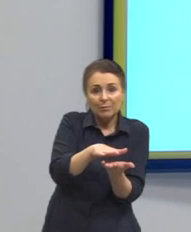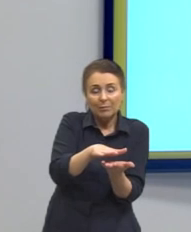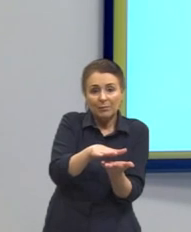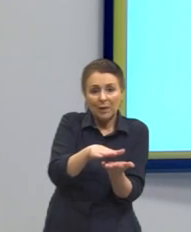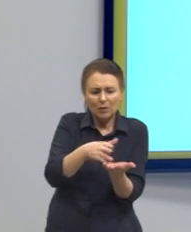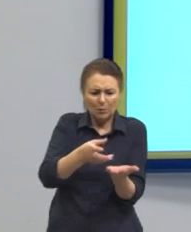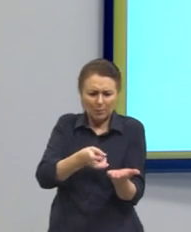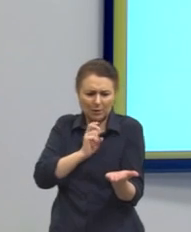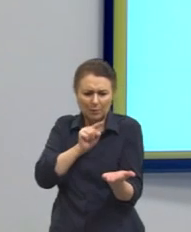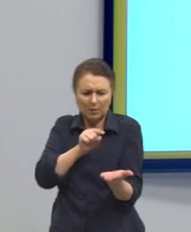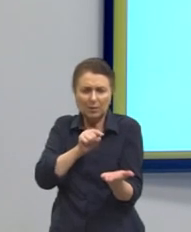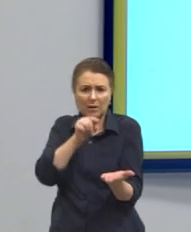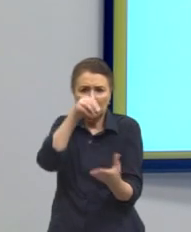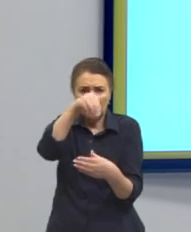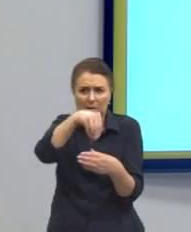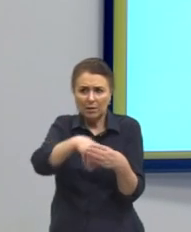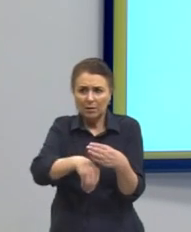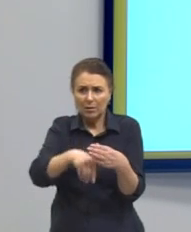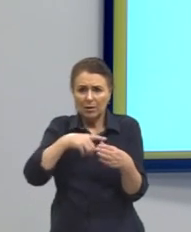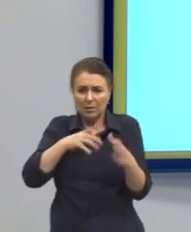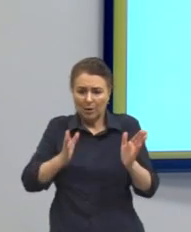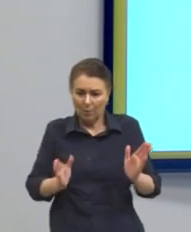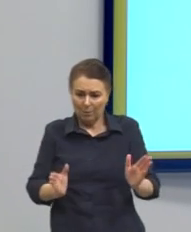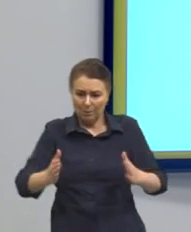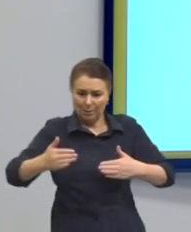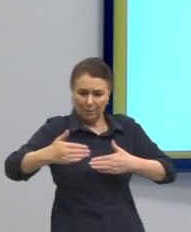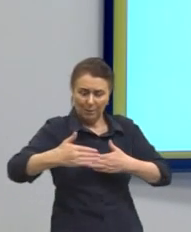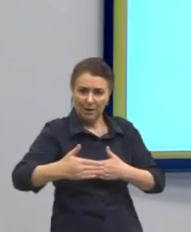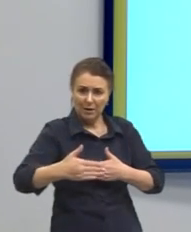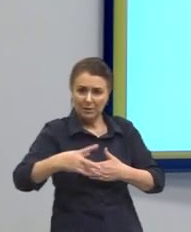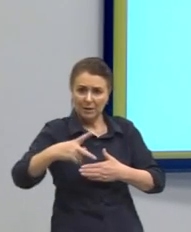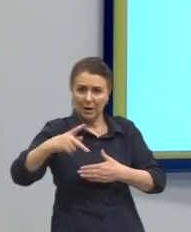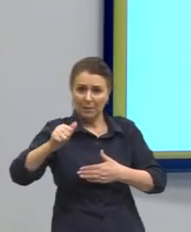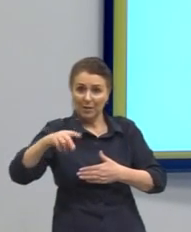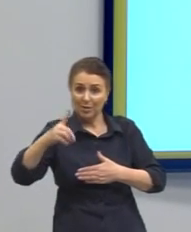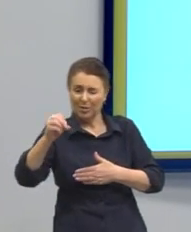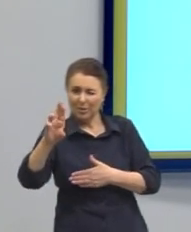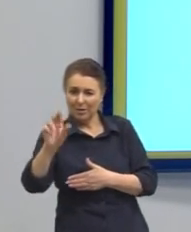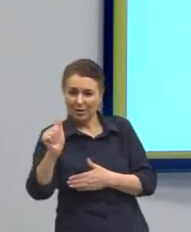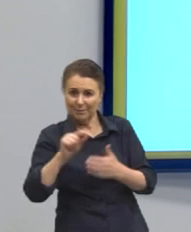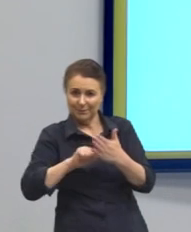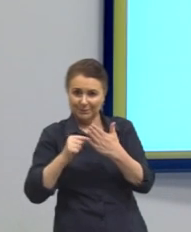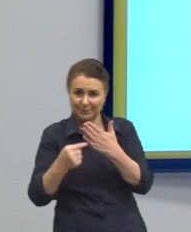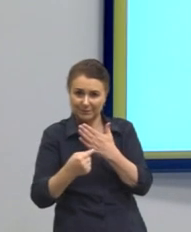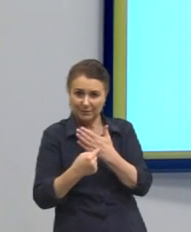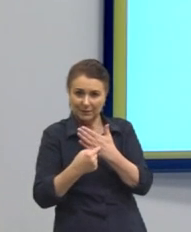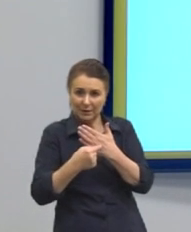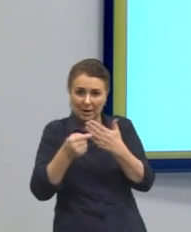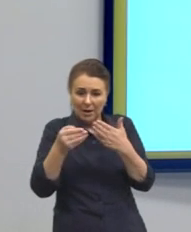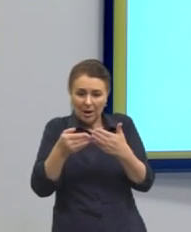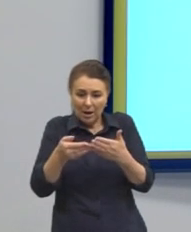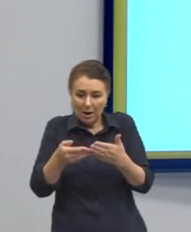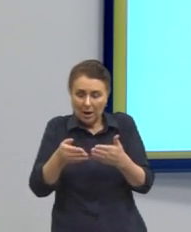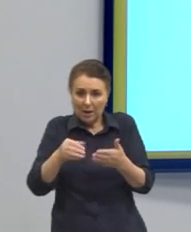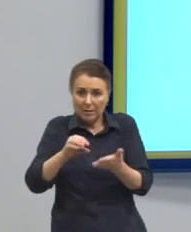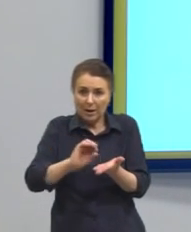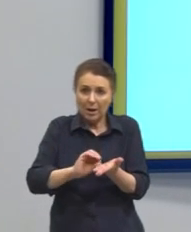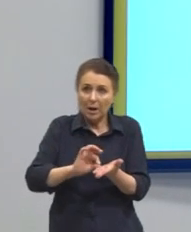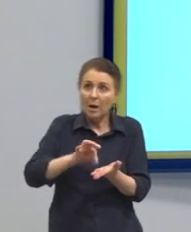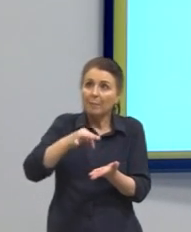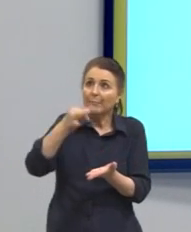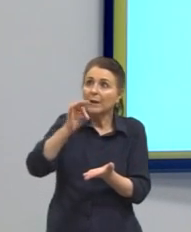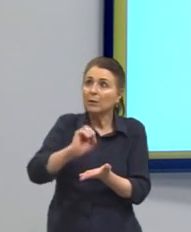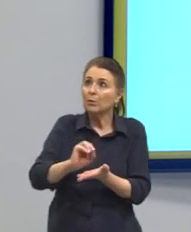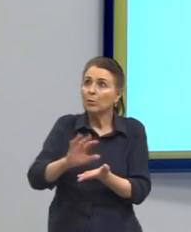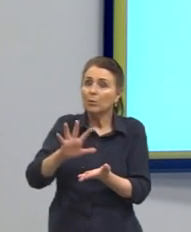Eu tenho Pandora abrindo a caixa, abrindo e soltando tudo. A única coisa que ficou na caixa de Pandora